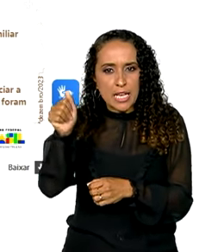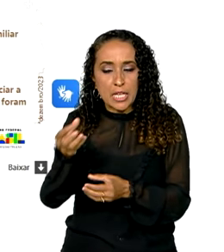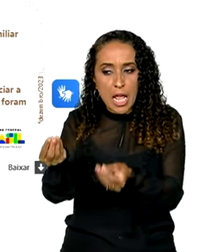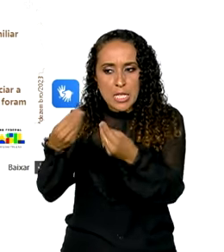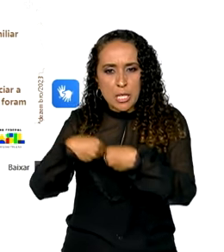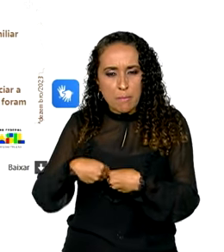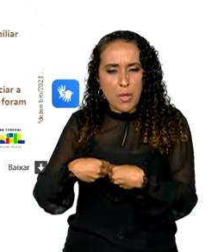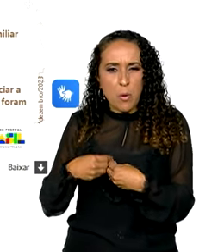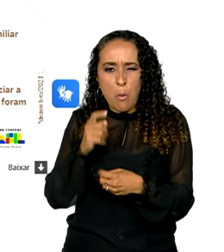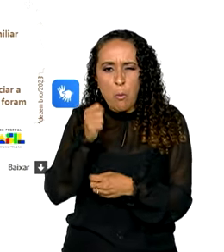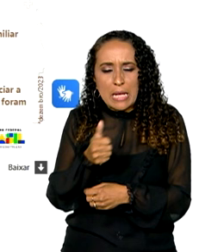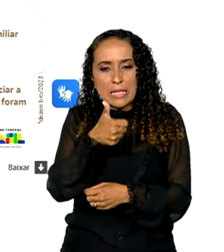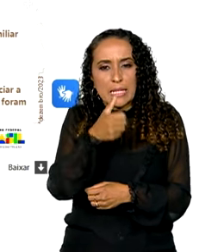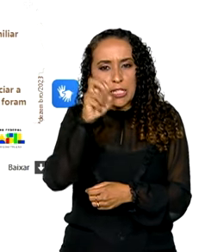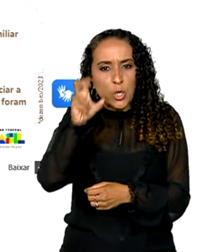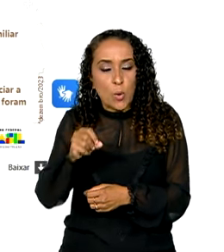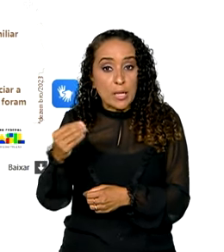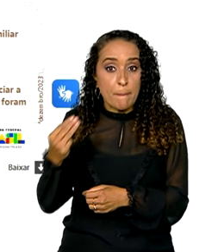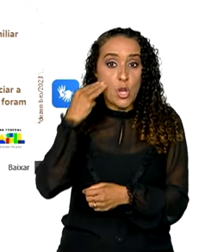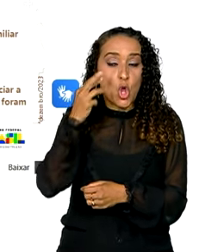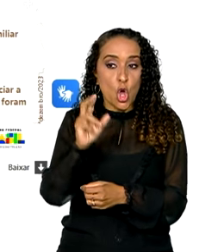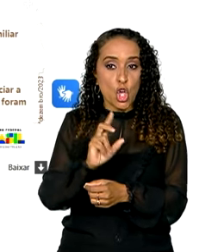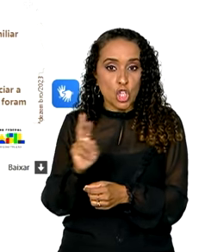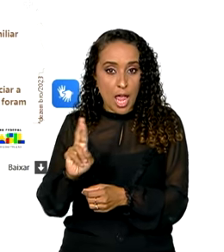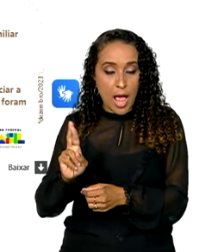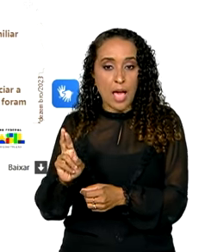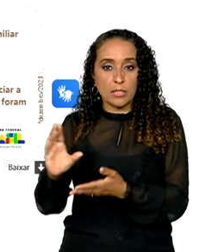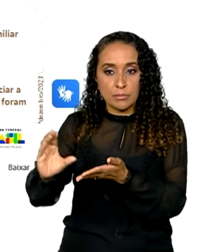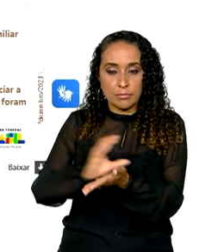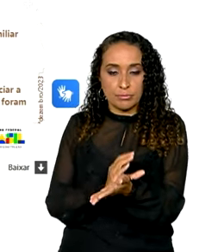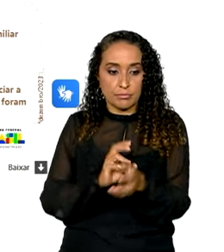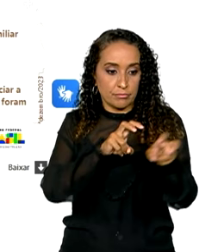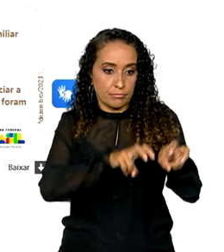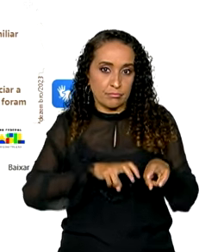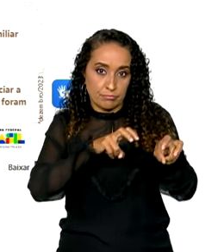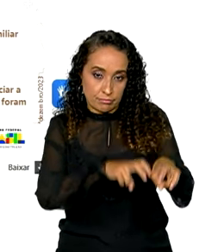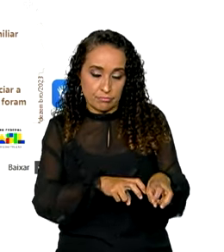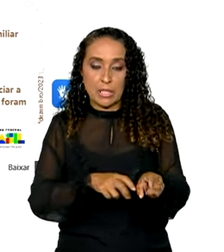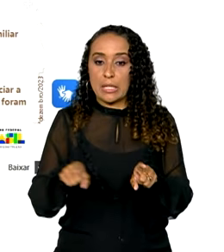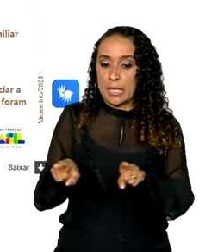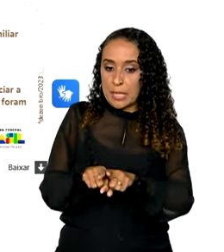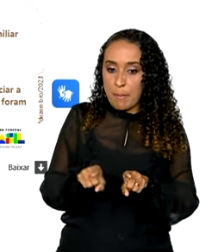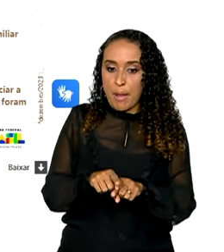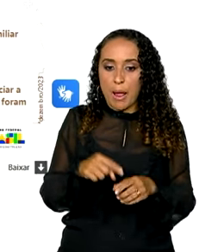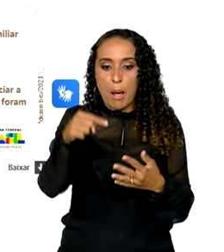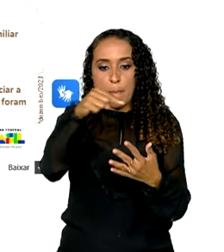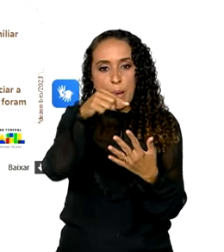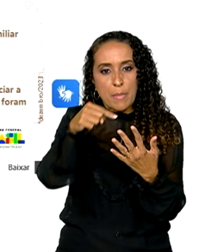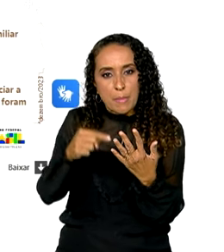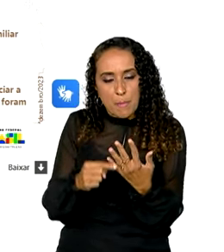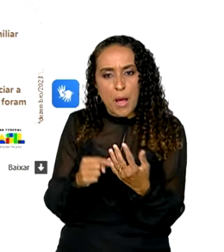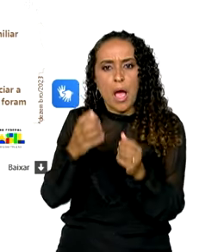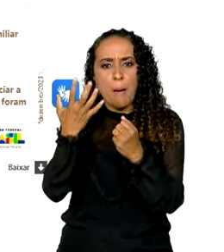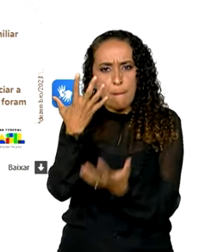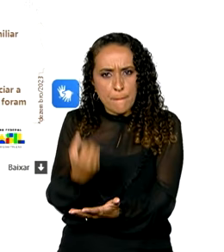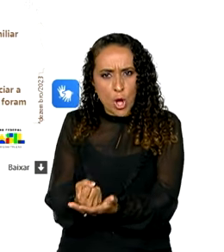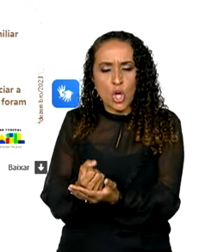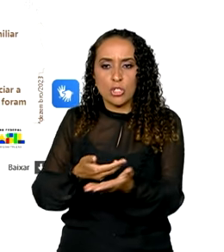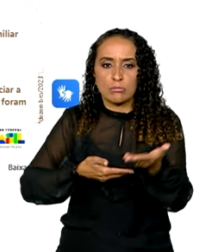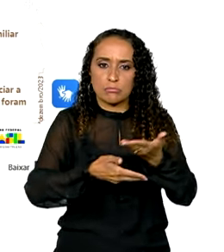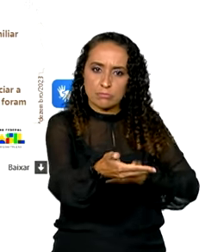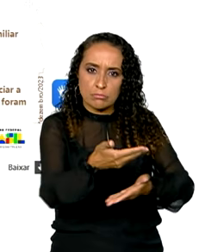150 milhões de reais em crédito para o agronegócio. As cartelas com os dados podem ser baixadas e